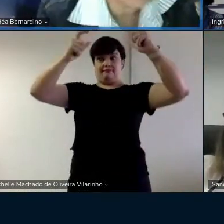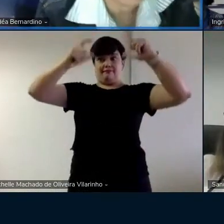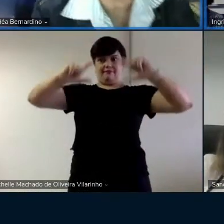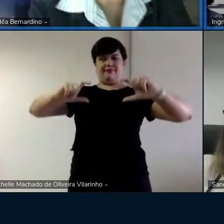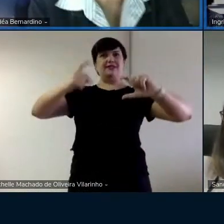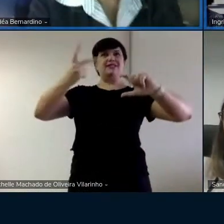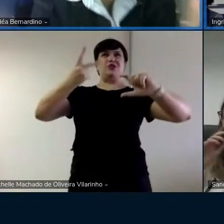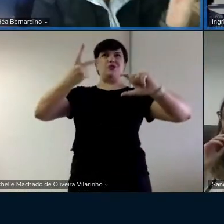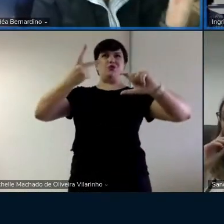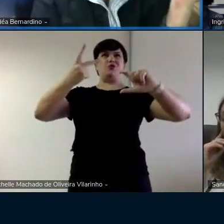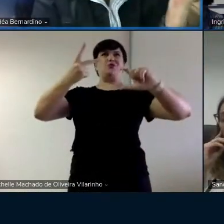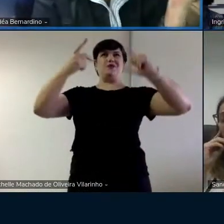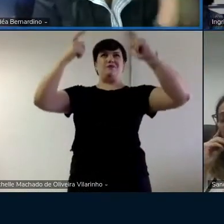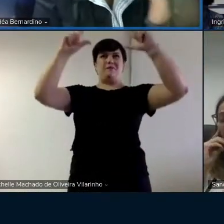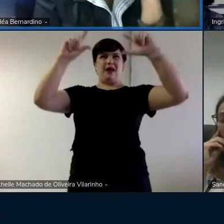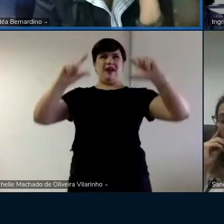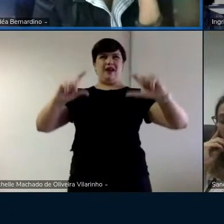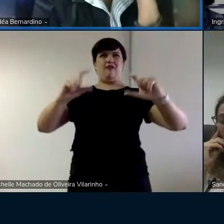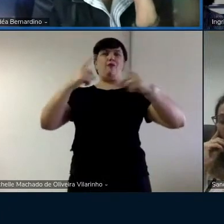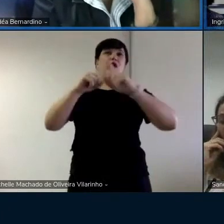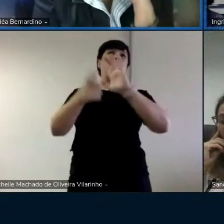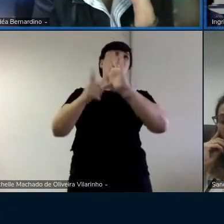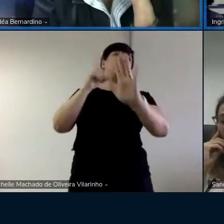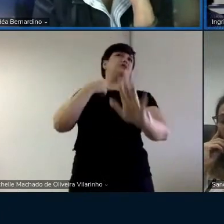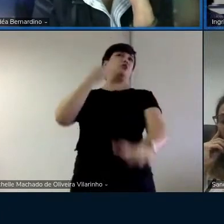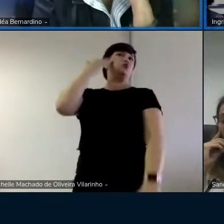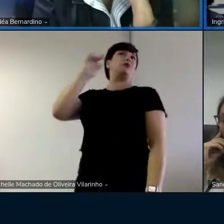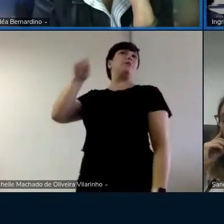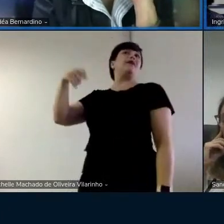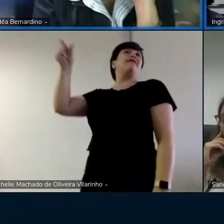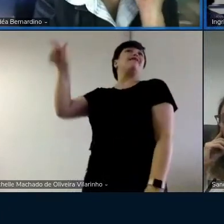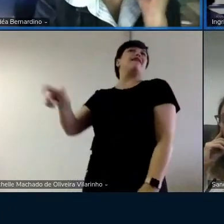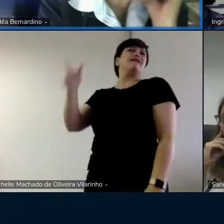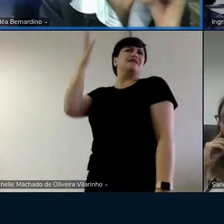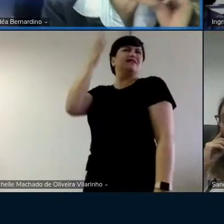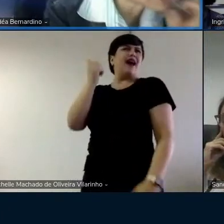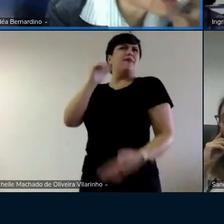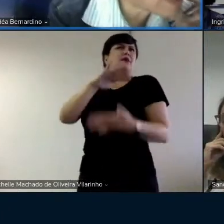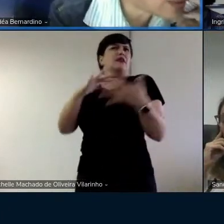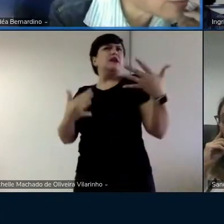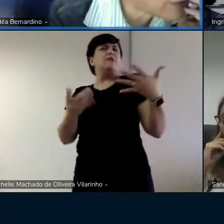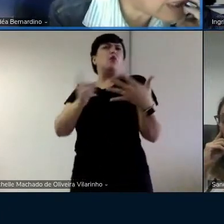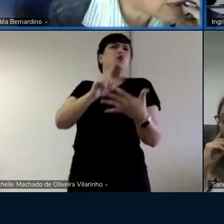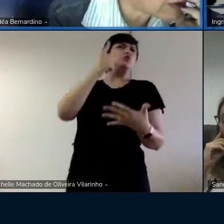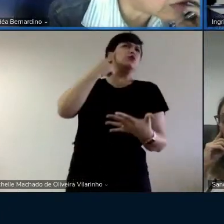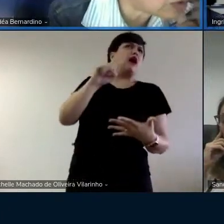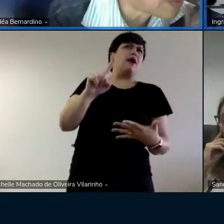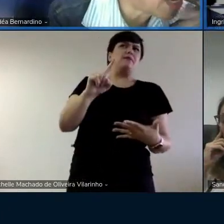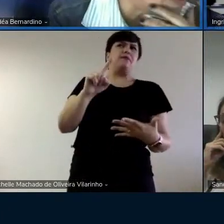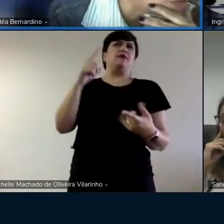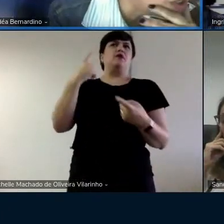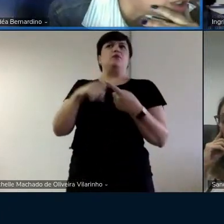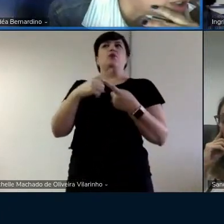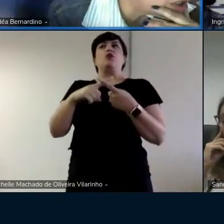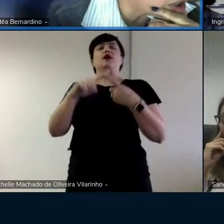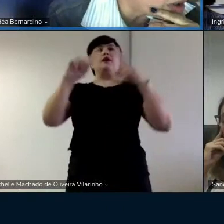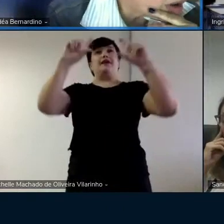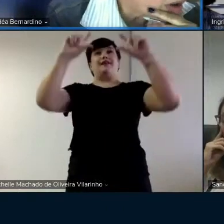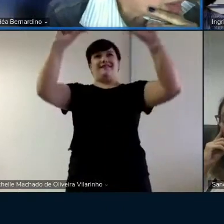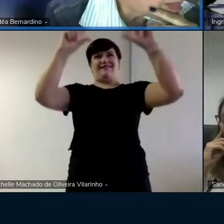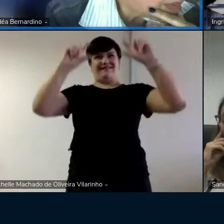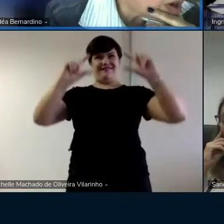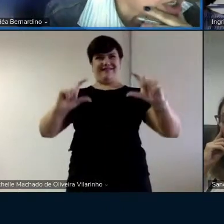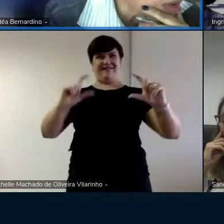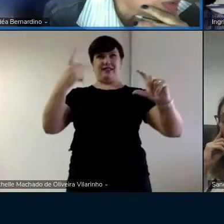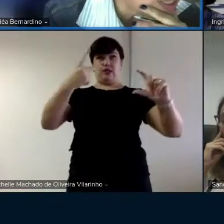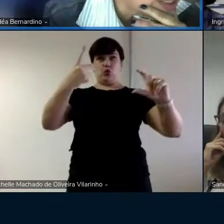Eu não sabia, você não se apresentou. Então, para mim, eu fiquei assim. Será que ela não sabe que você... No segundo parágrafo, você diz assim.